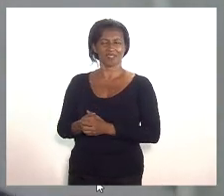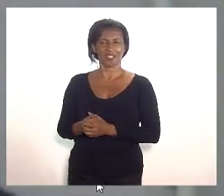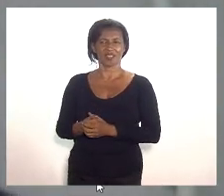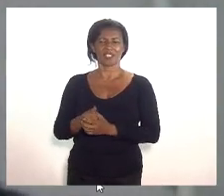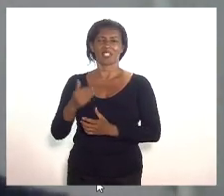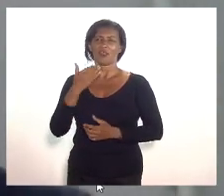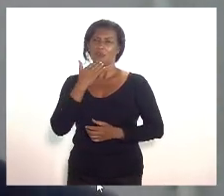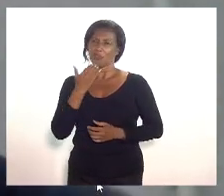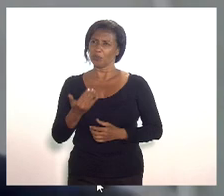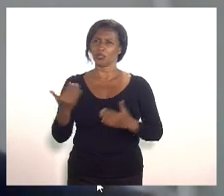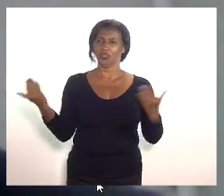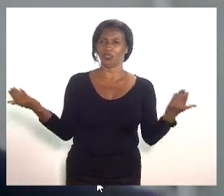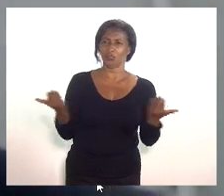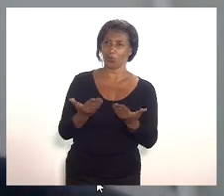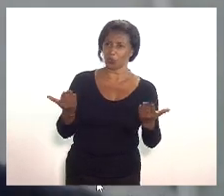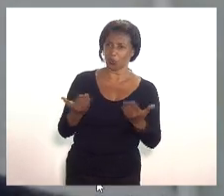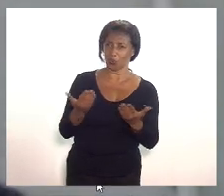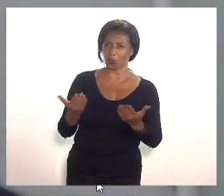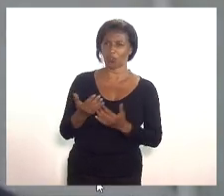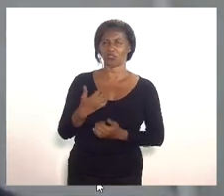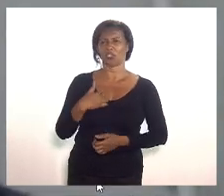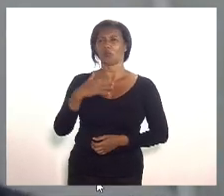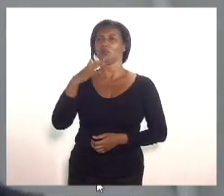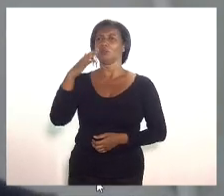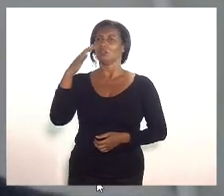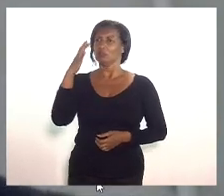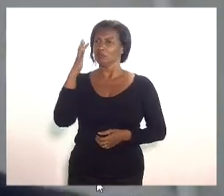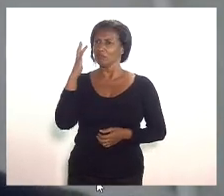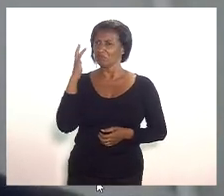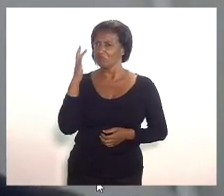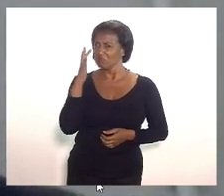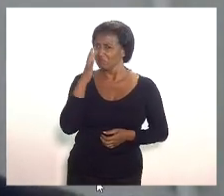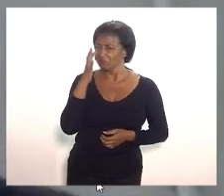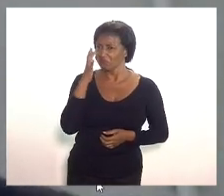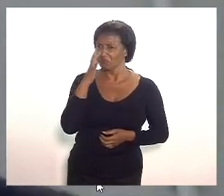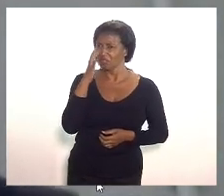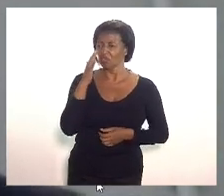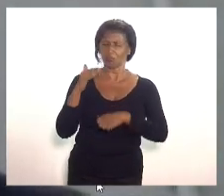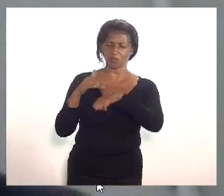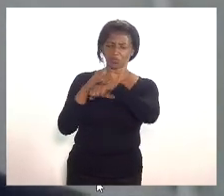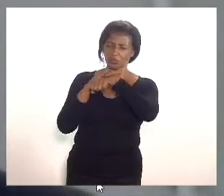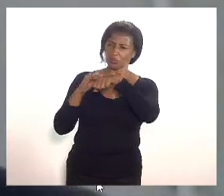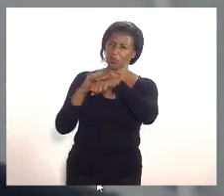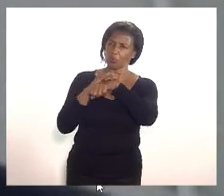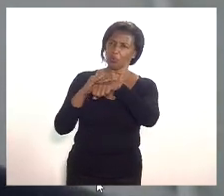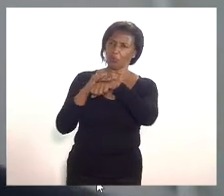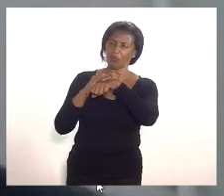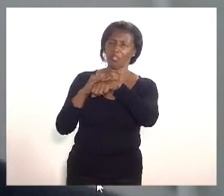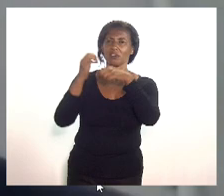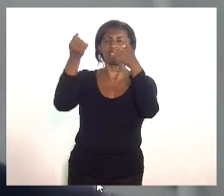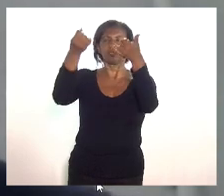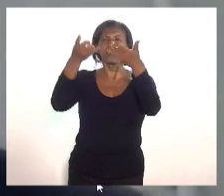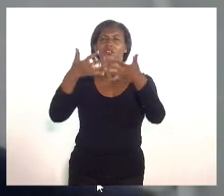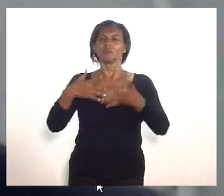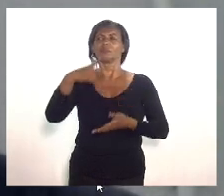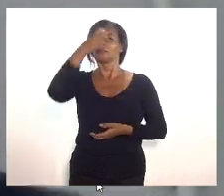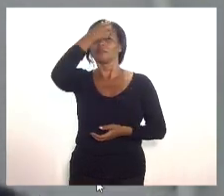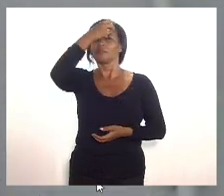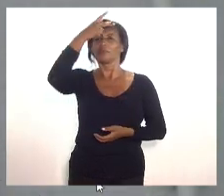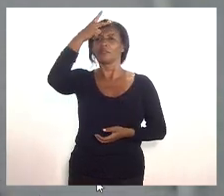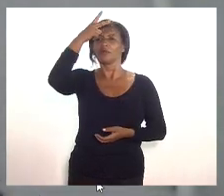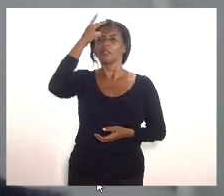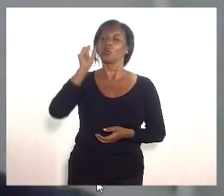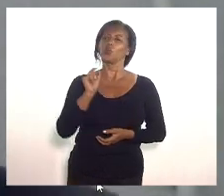Quioro uma pessoa que eu admiro muito que pudesse ter conversado um pouquinho explicado ao prefeito que é o